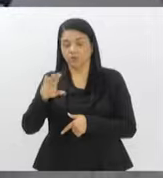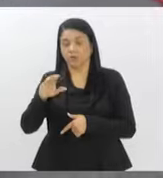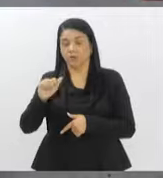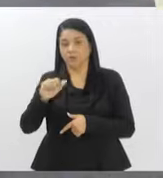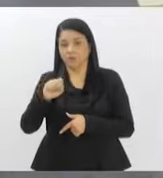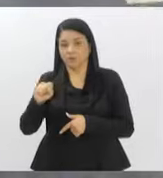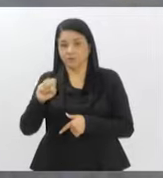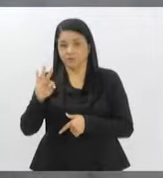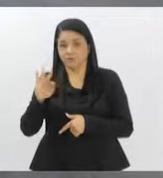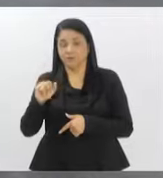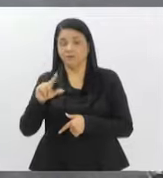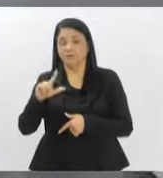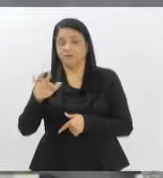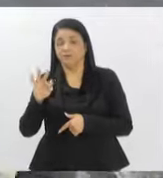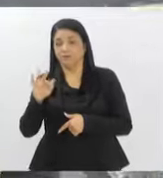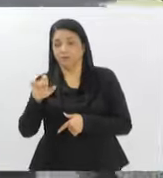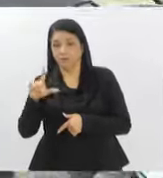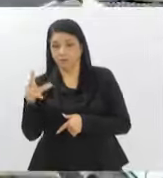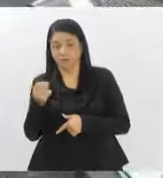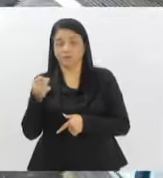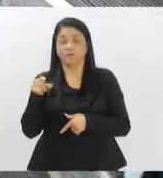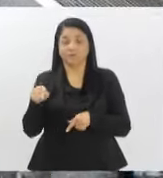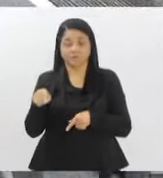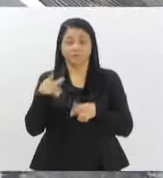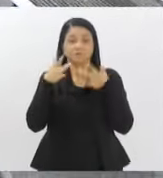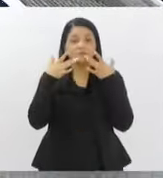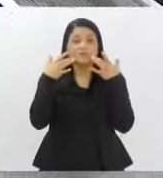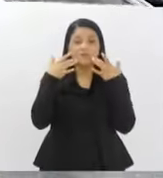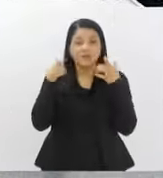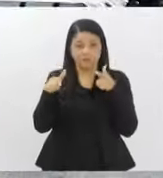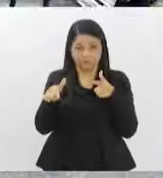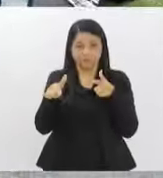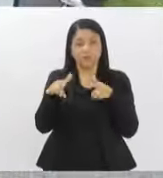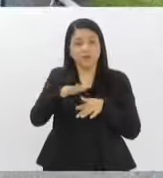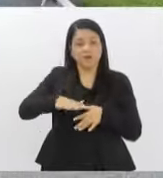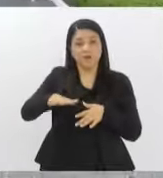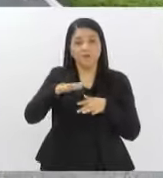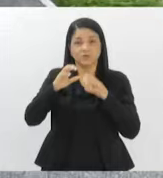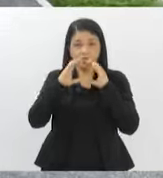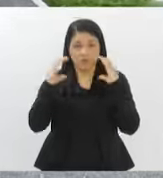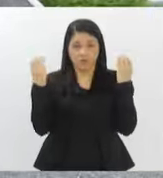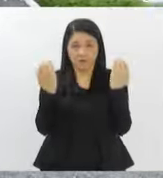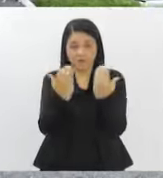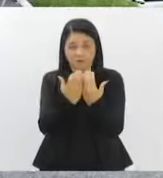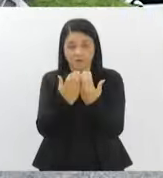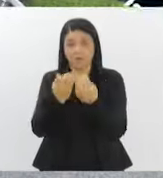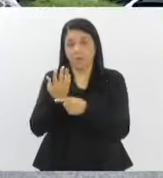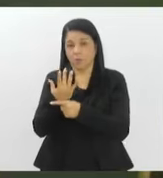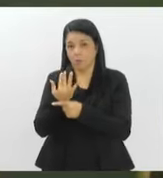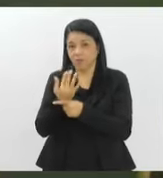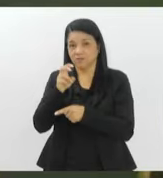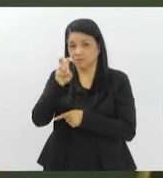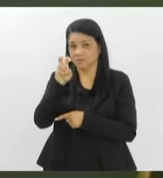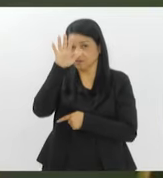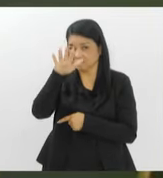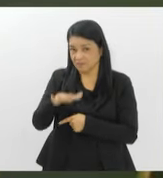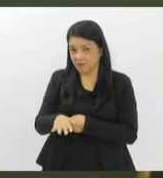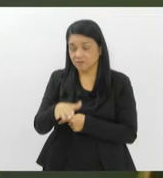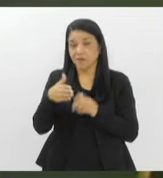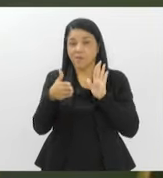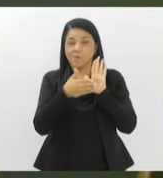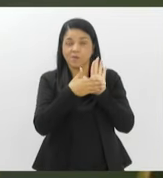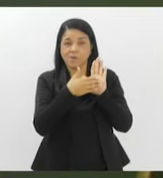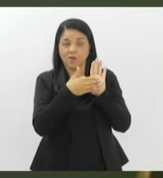cerimônia de entrega da honraria será no Teatro Odilo Costa Filho, no campus Maracanã, da UERJ, às 5 da tarde. A proposta de